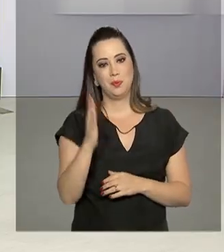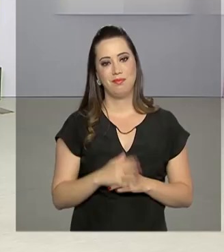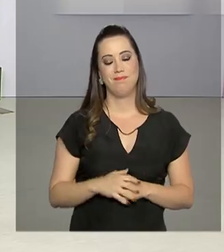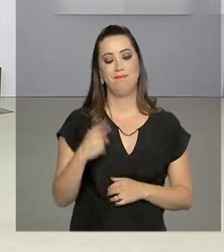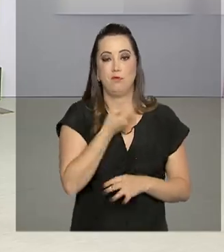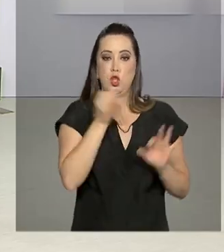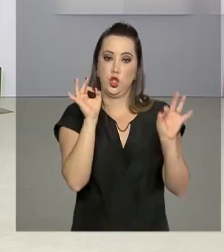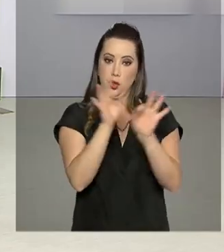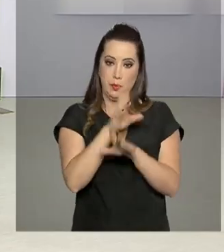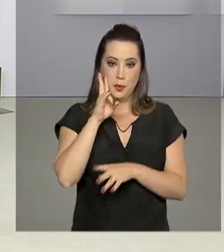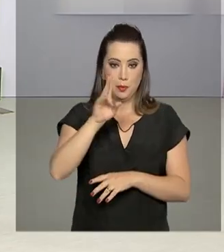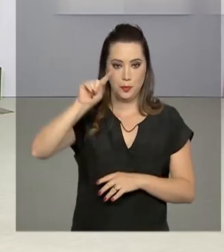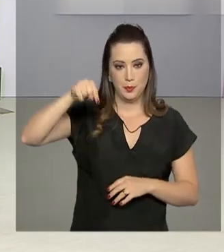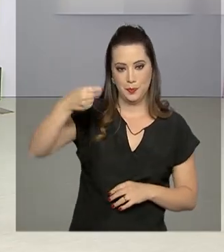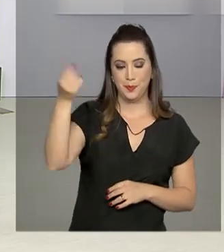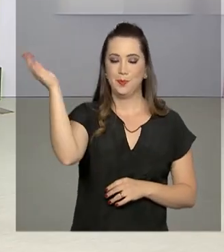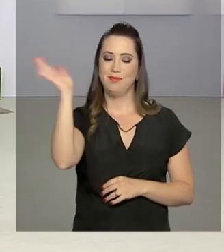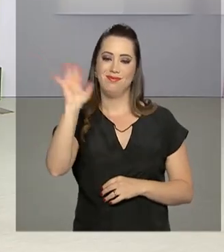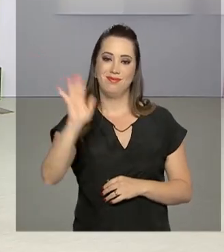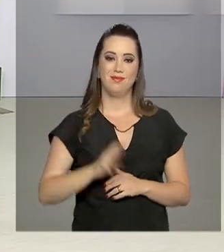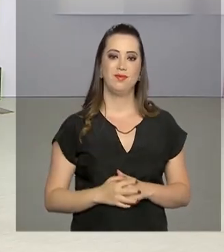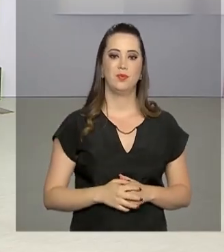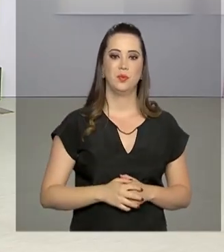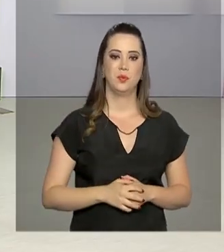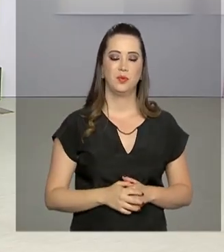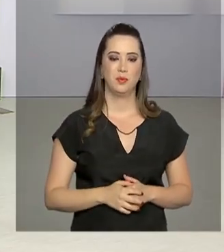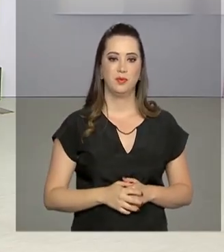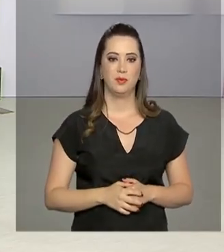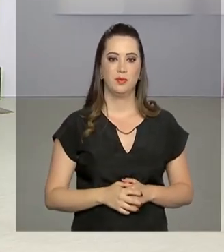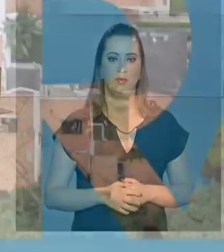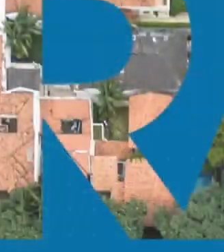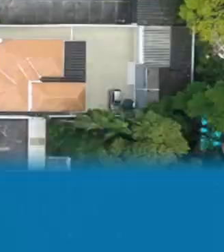a gente fica por aqui. Nos vemos na próxima edição. Até lá!